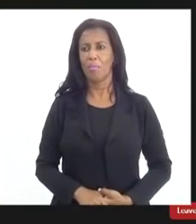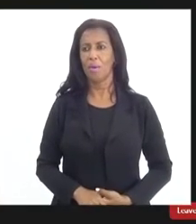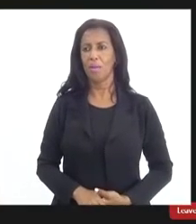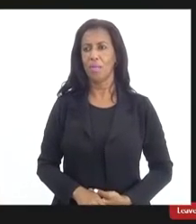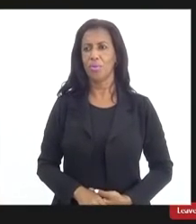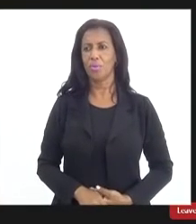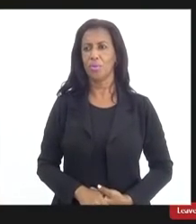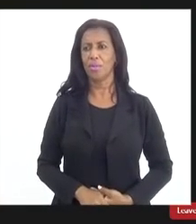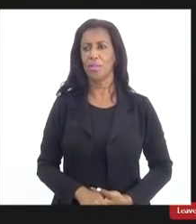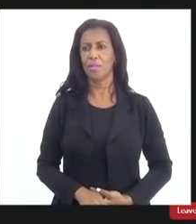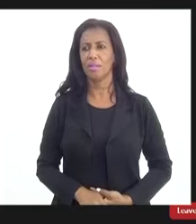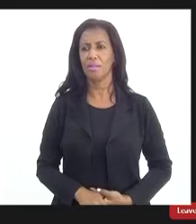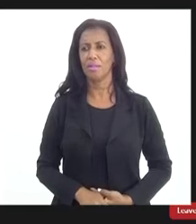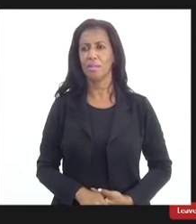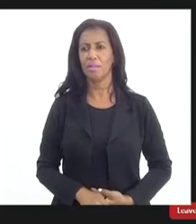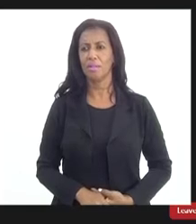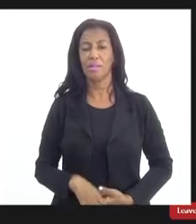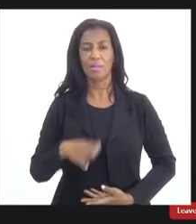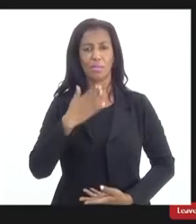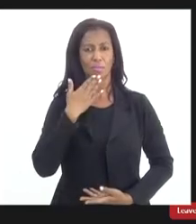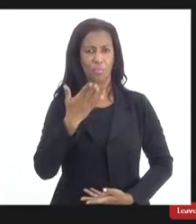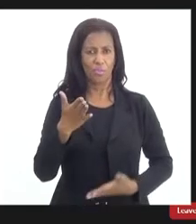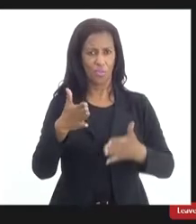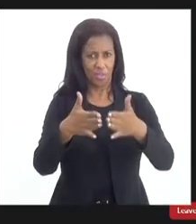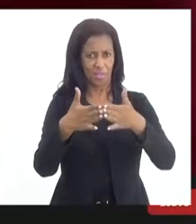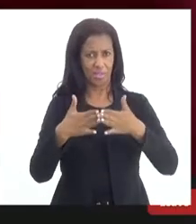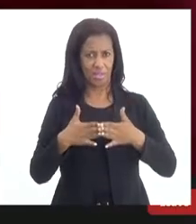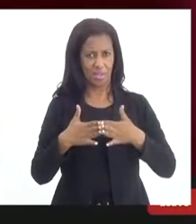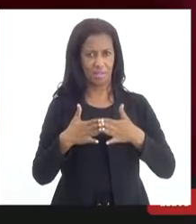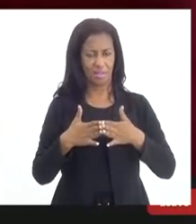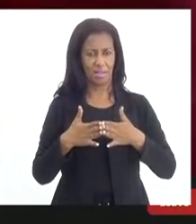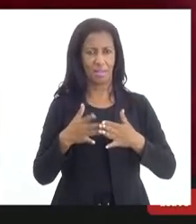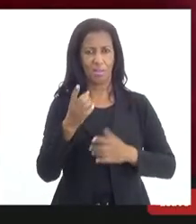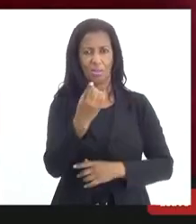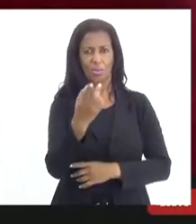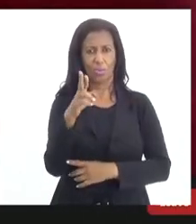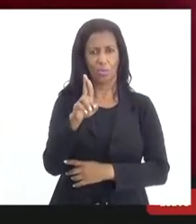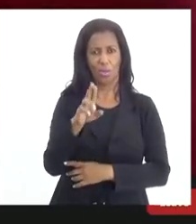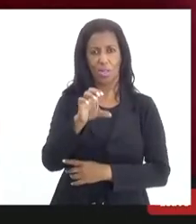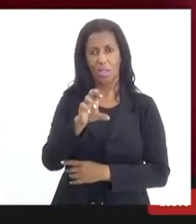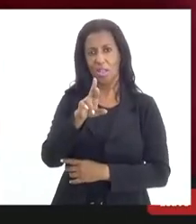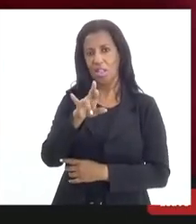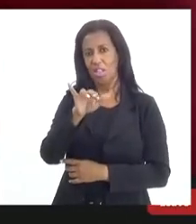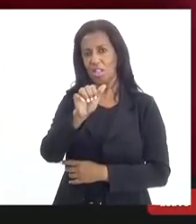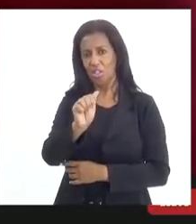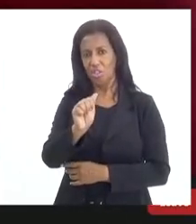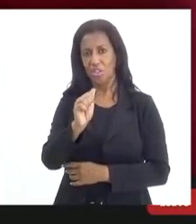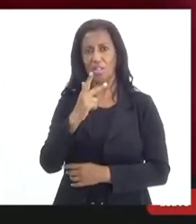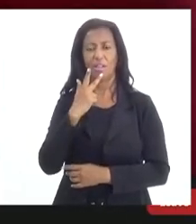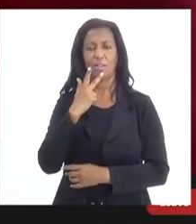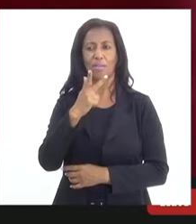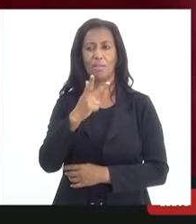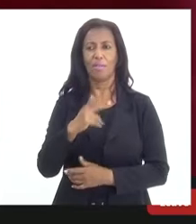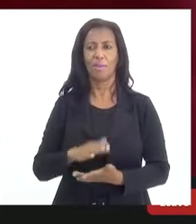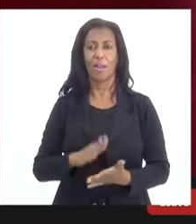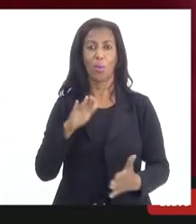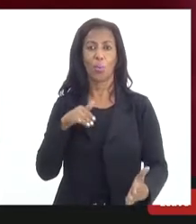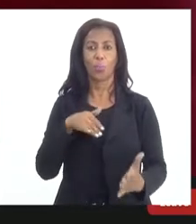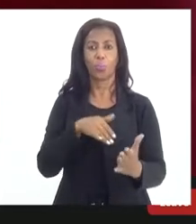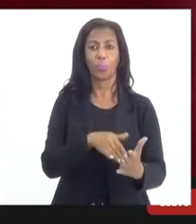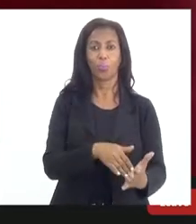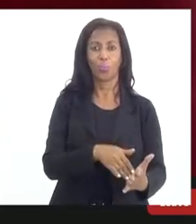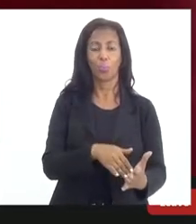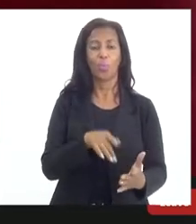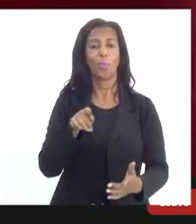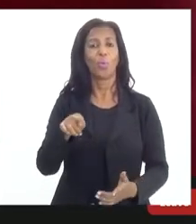Obrigada, doutora Ilsa. Eu vou pedir licença à doutora Cristina, vou pedir para falar para o último para que a gente possa